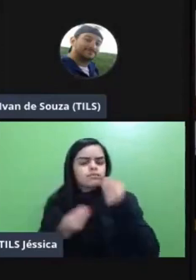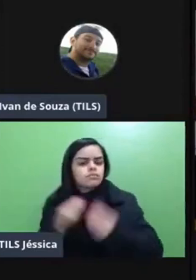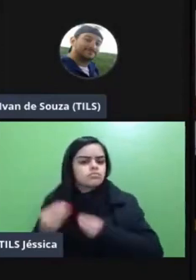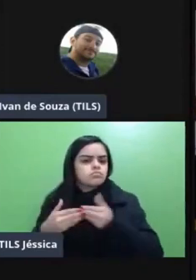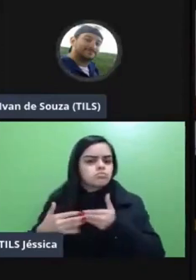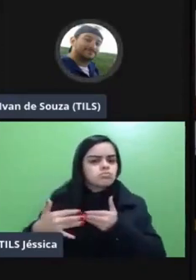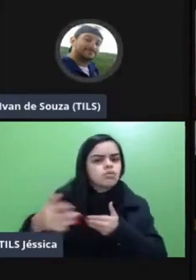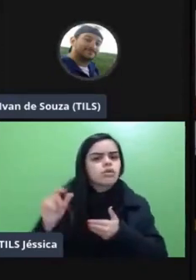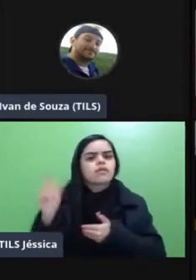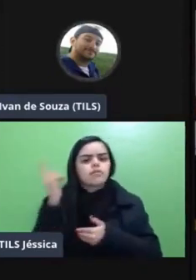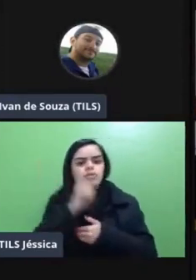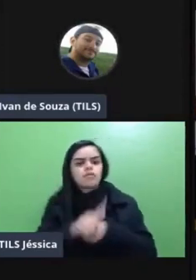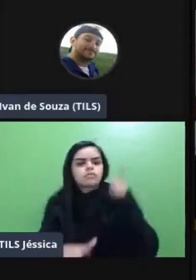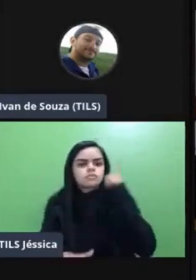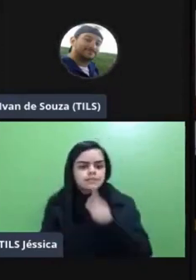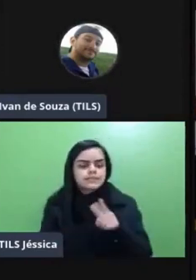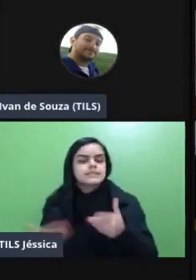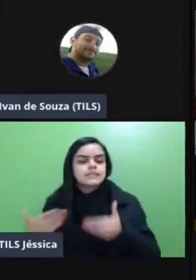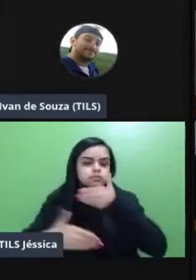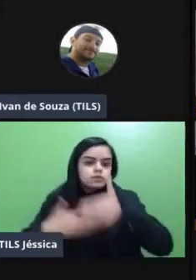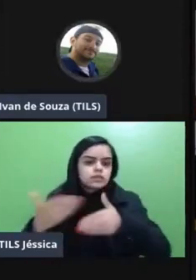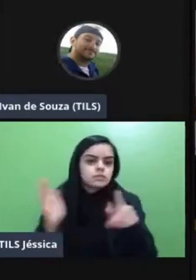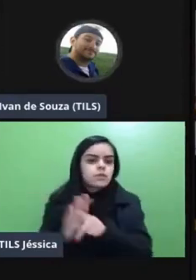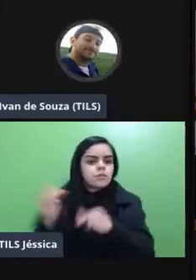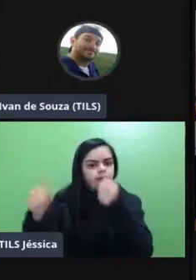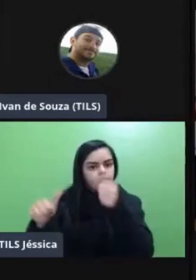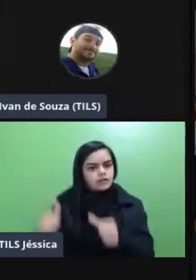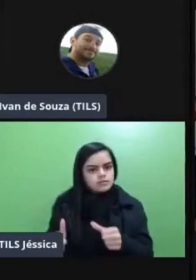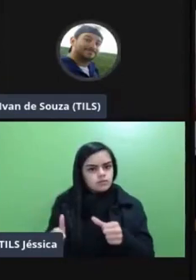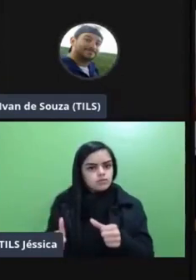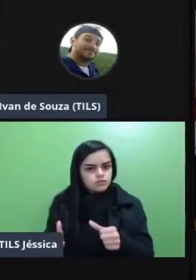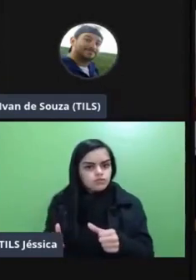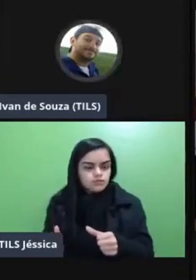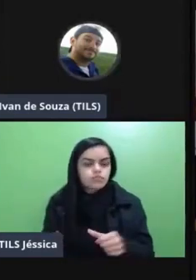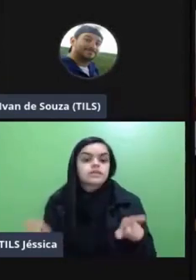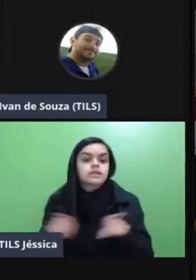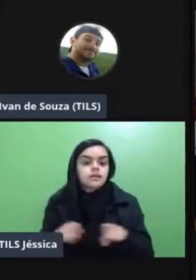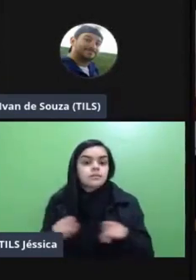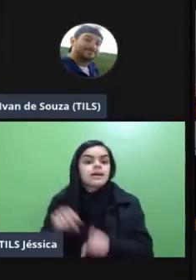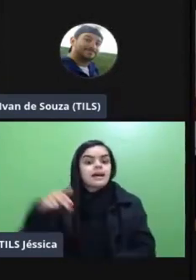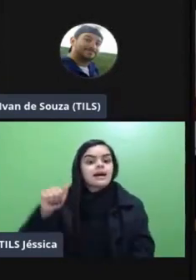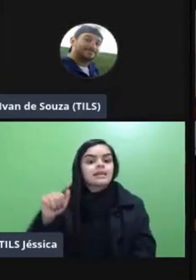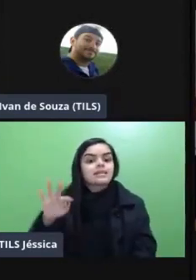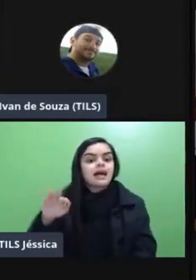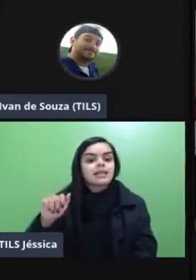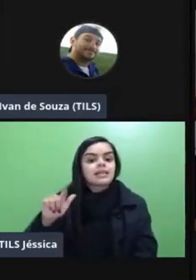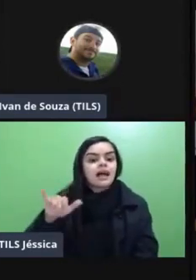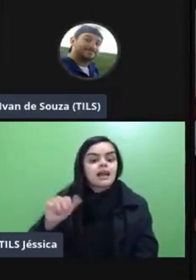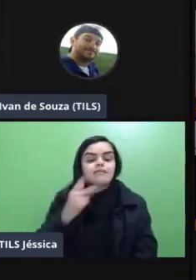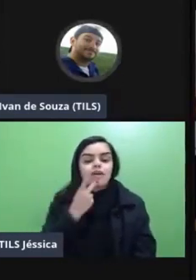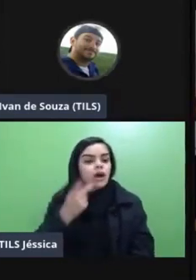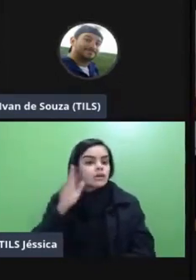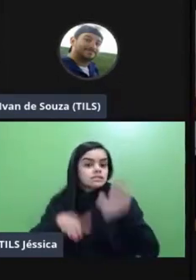que eu vou considerar nesse processo avaliativo e aí como a Natália também ressaltou a gente não compreende aqui o